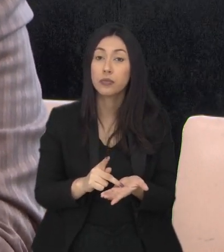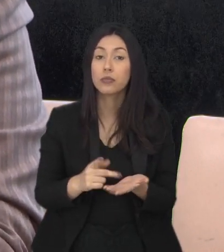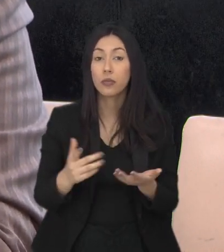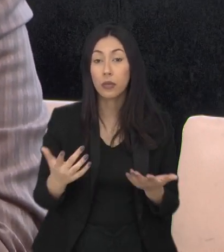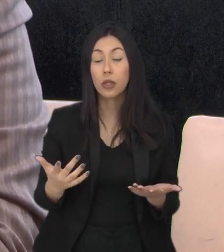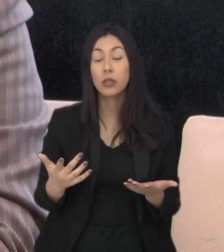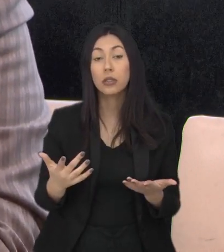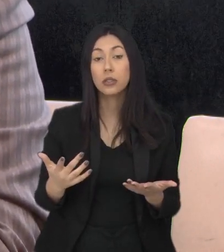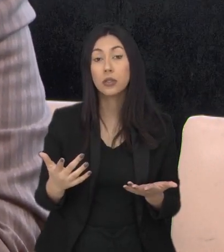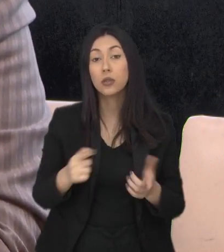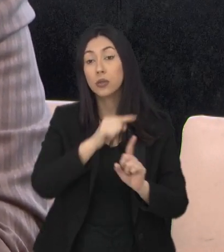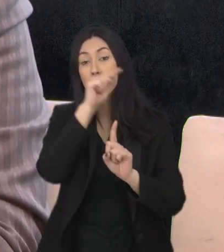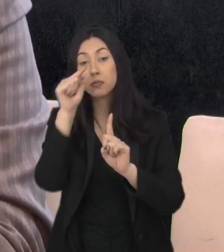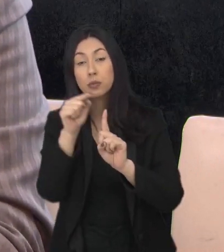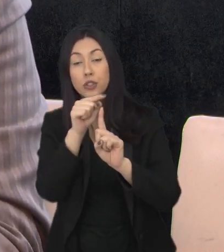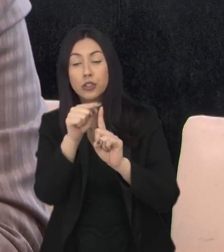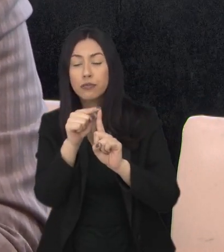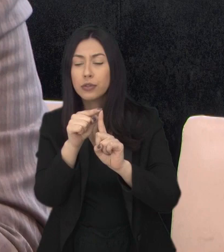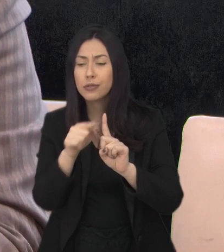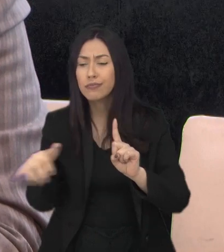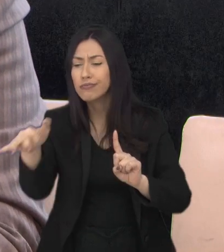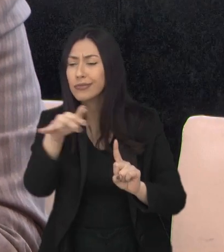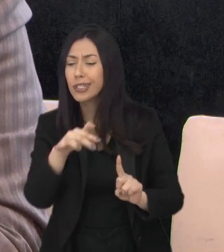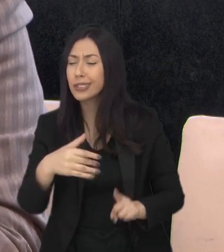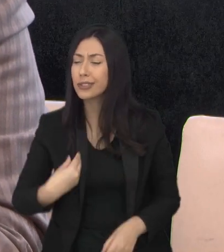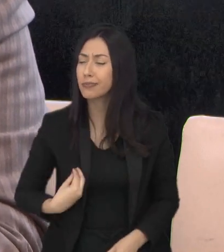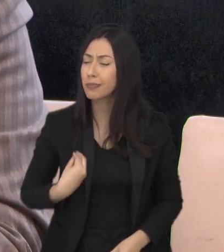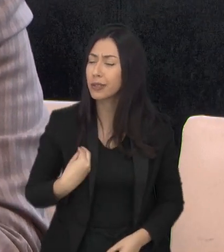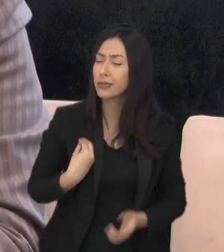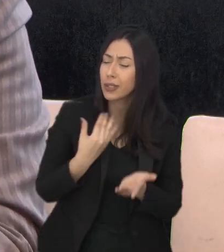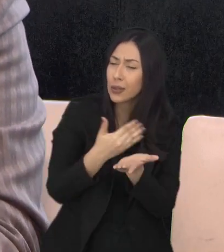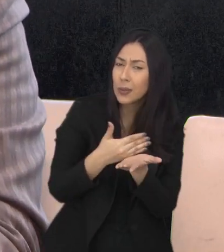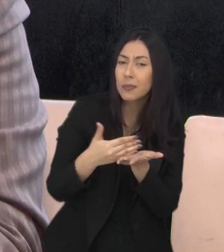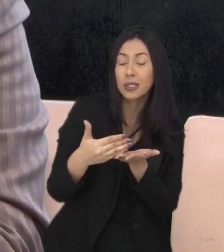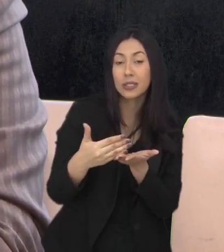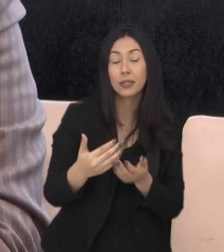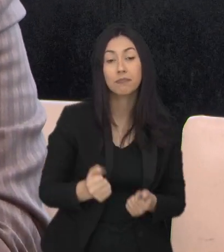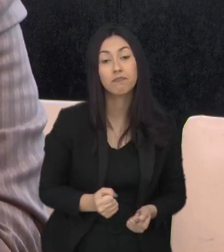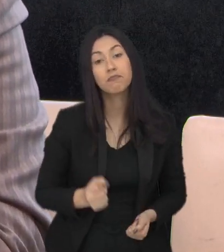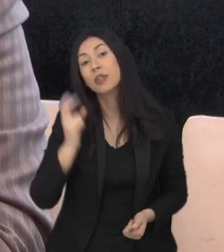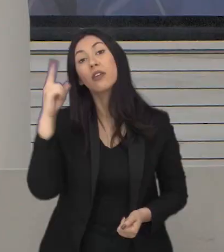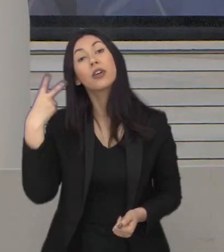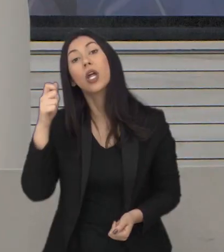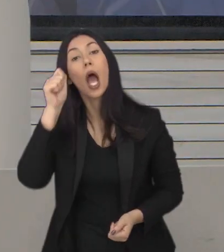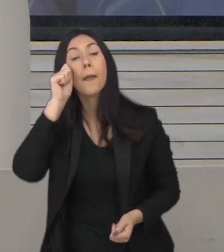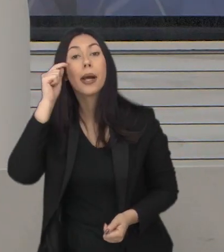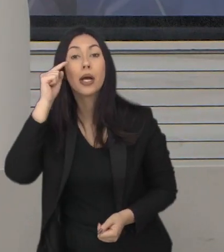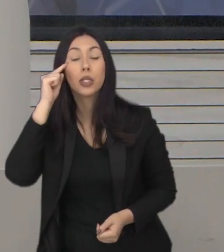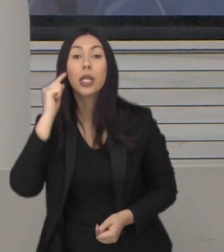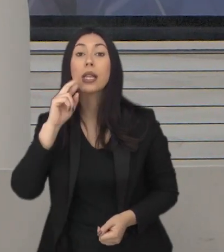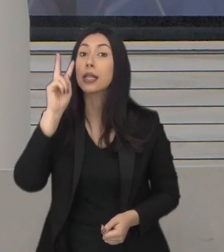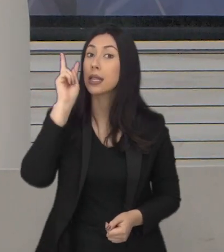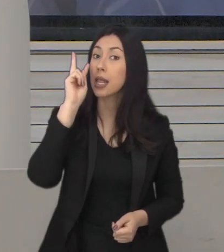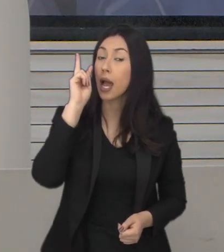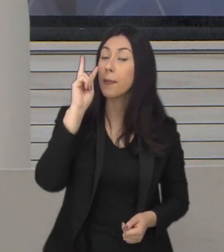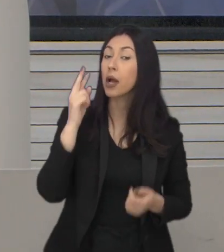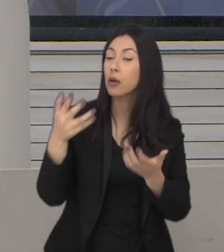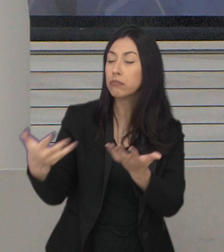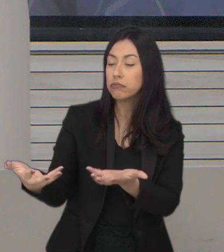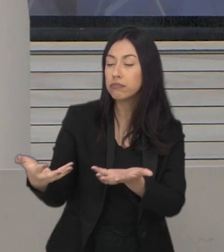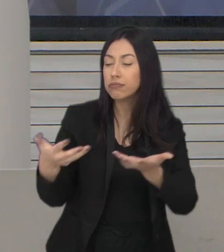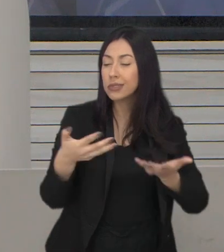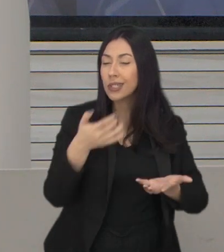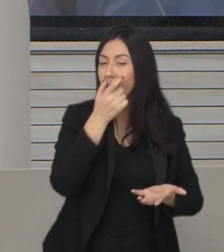os sentidos para que eles possam ter uma vida e começar do zero aqui no nosso país. A vereadora Amélia Naomi